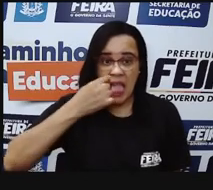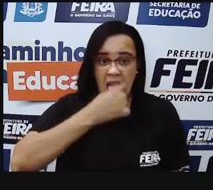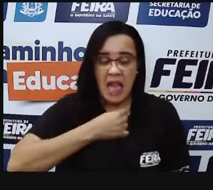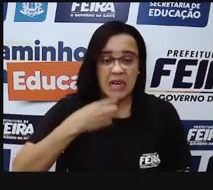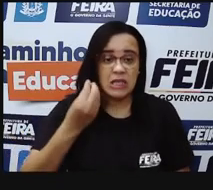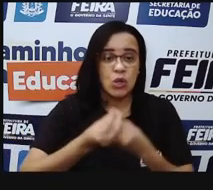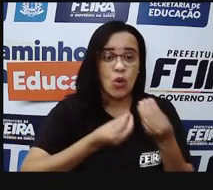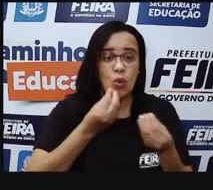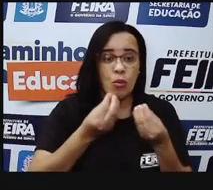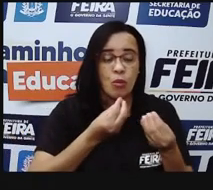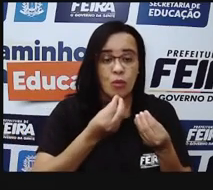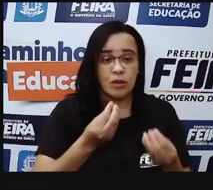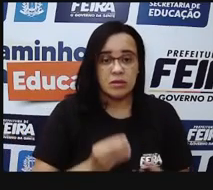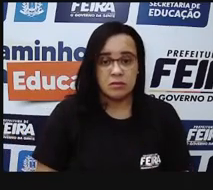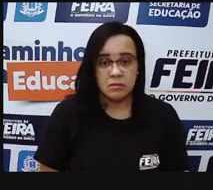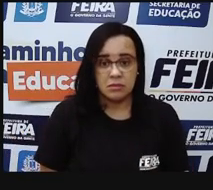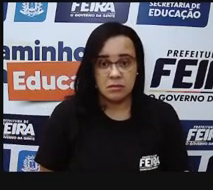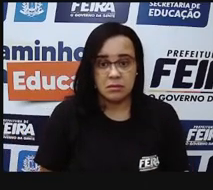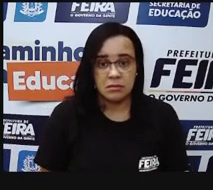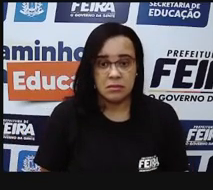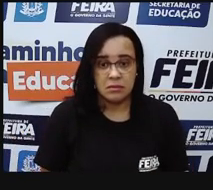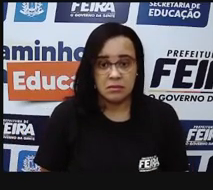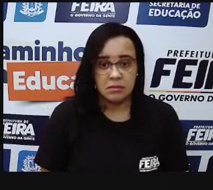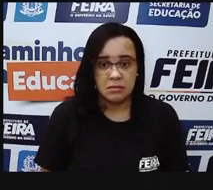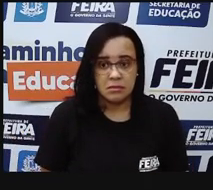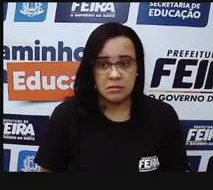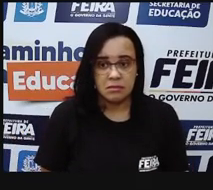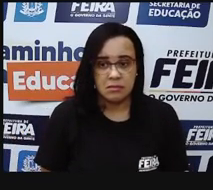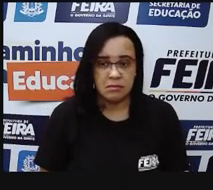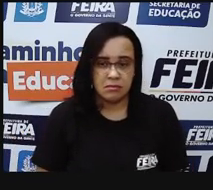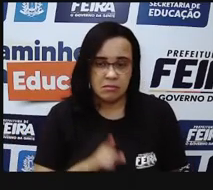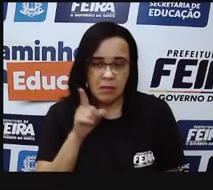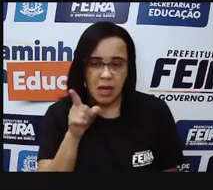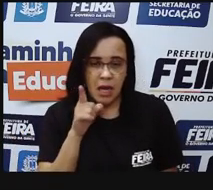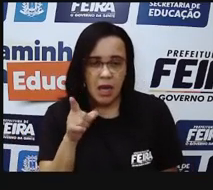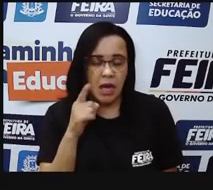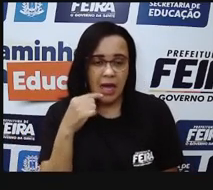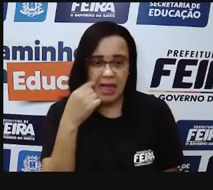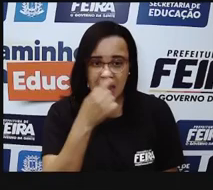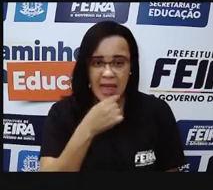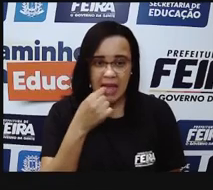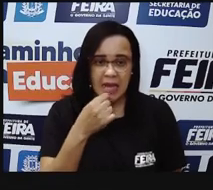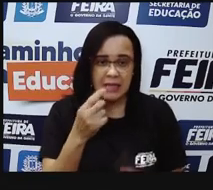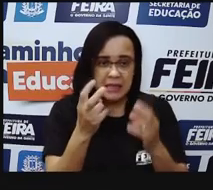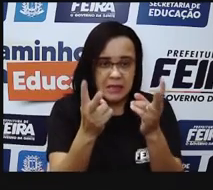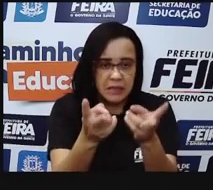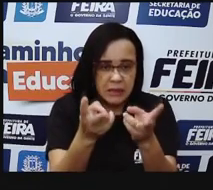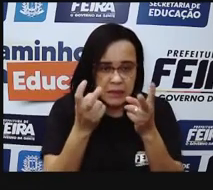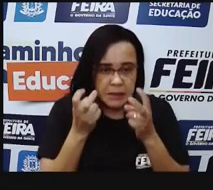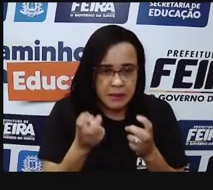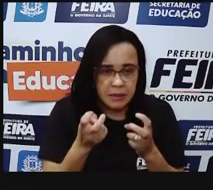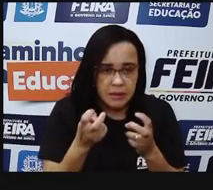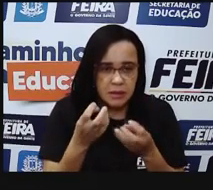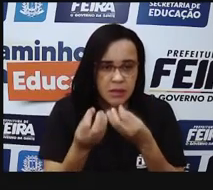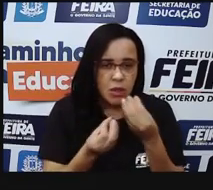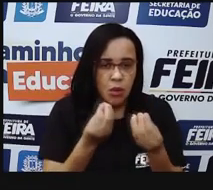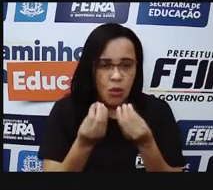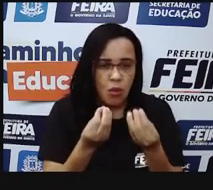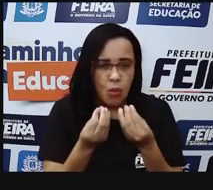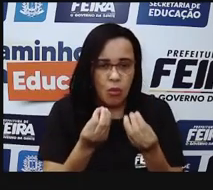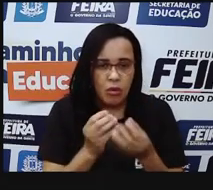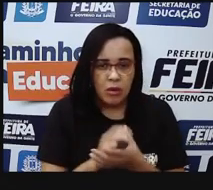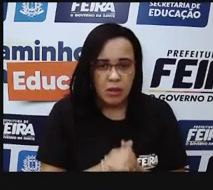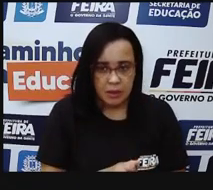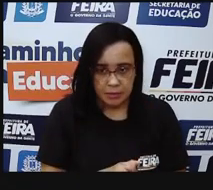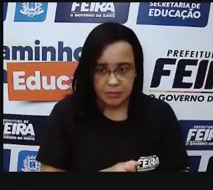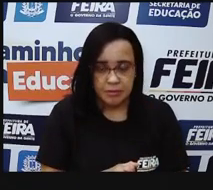é isso? Pronto. É uma região no centro da nossa língua, né? que a gente vai perceber a presença de